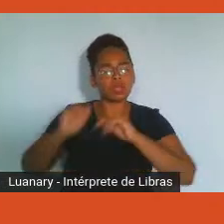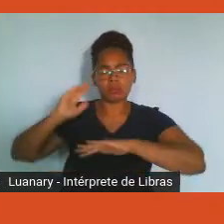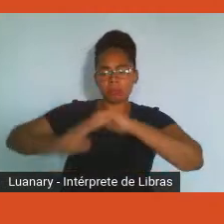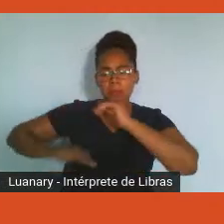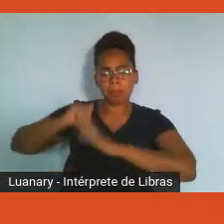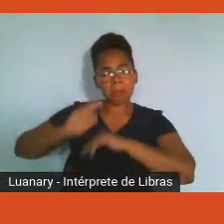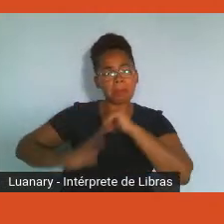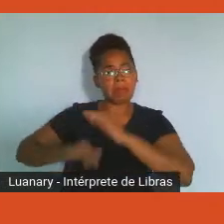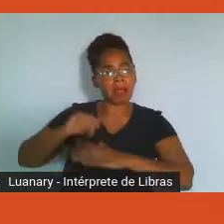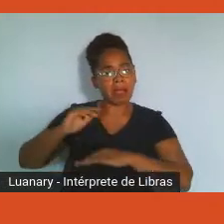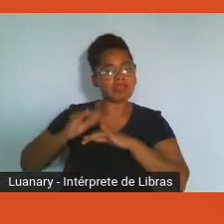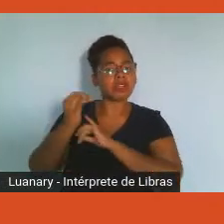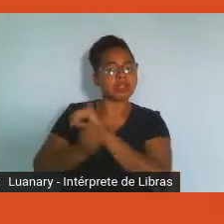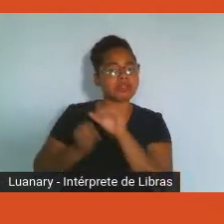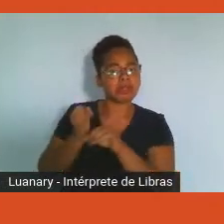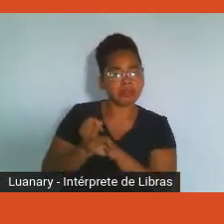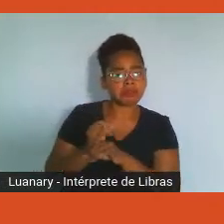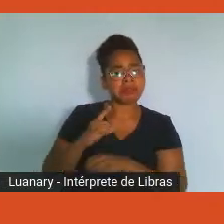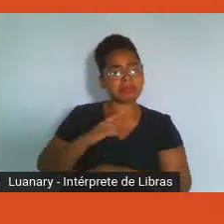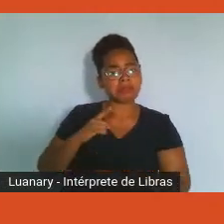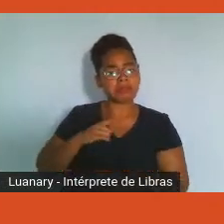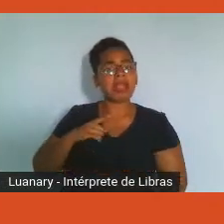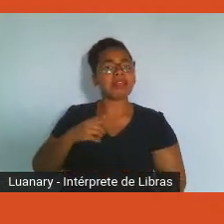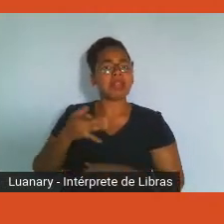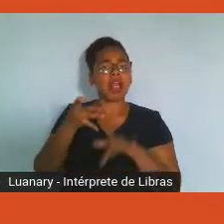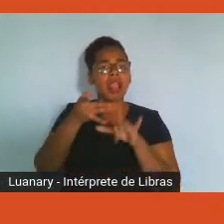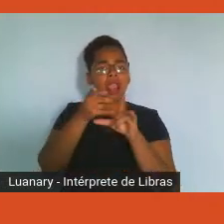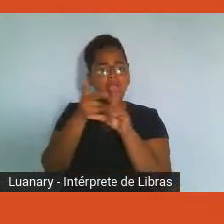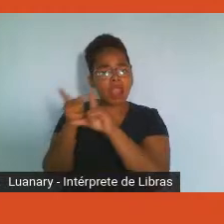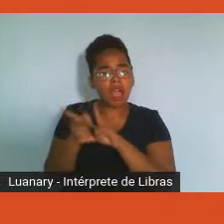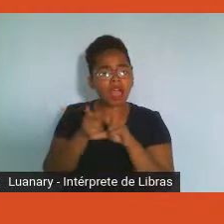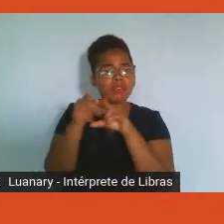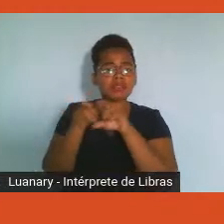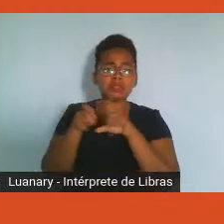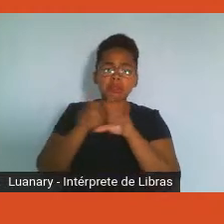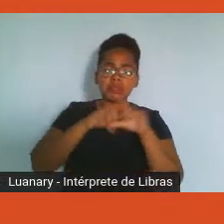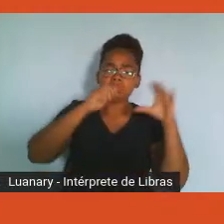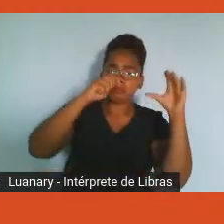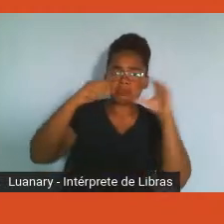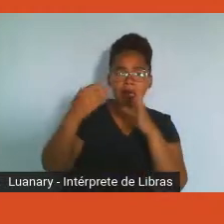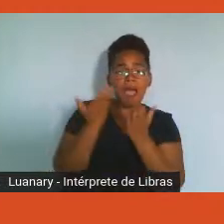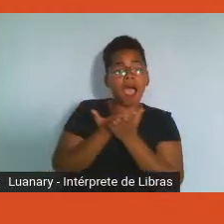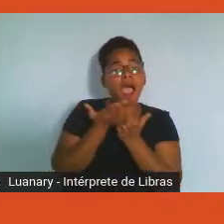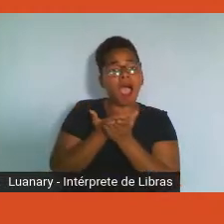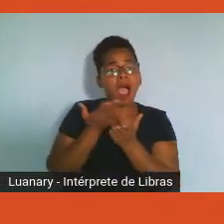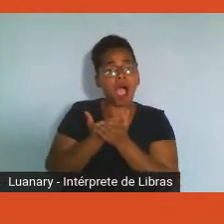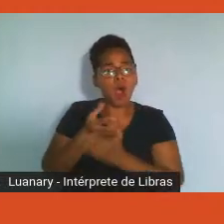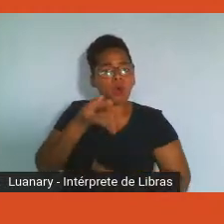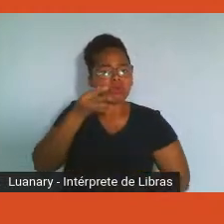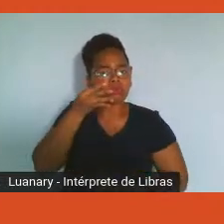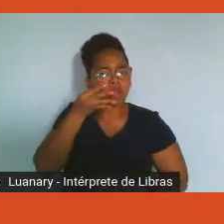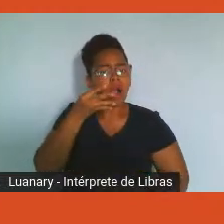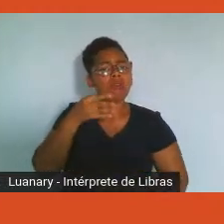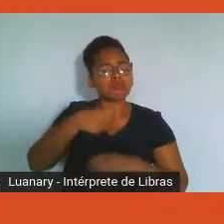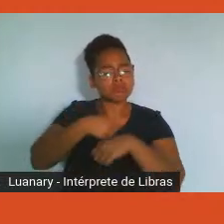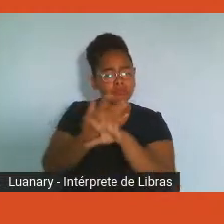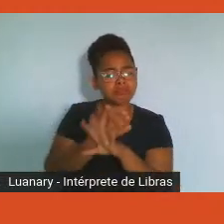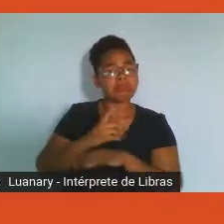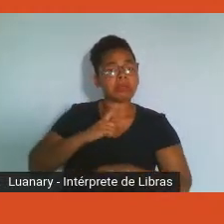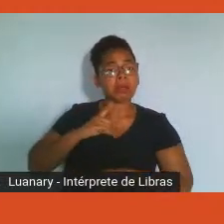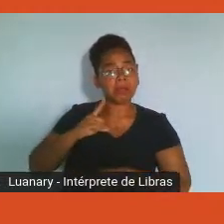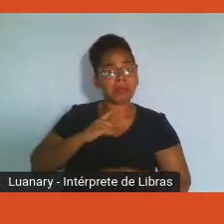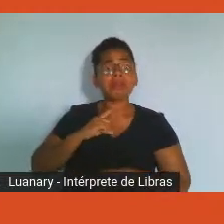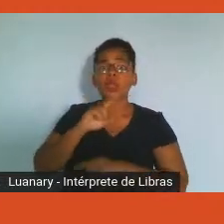lives, webséries e aulas ao vivo, que continuam sendo feitas e apresentadas, sempre em busca de uma melhor qualidade